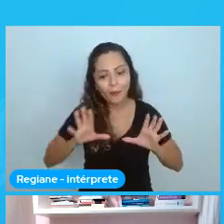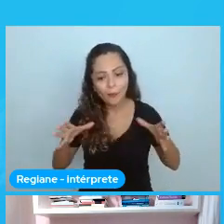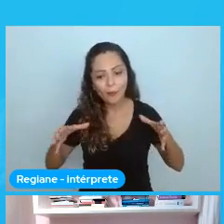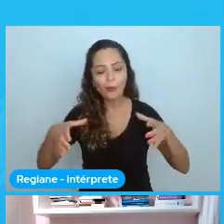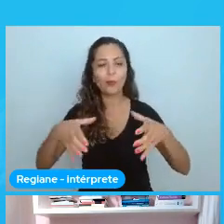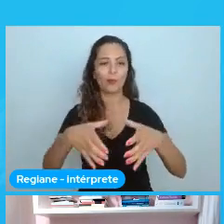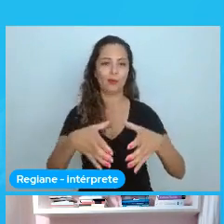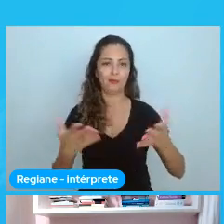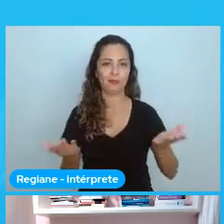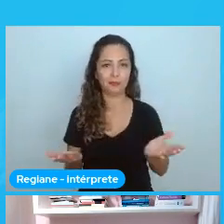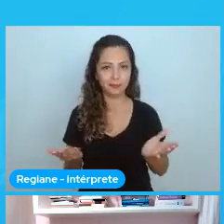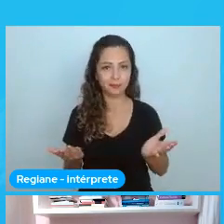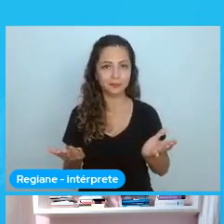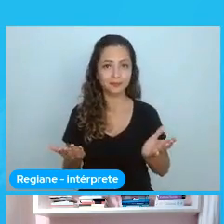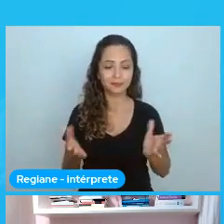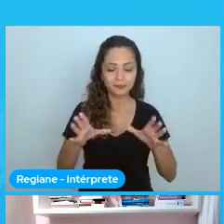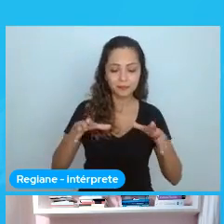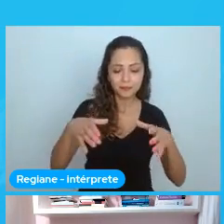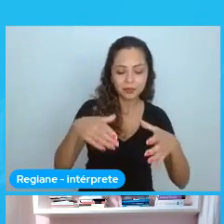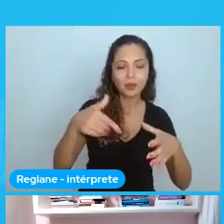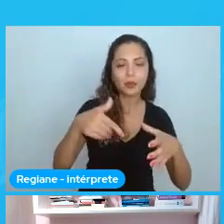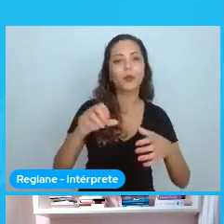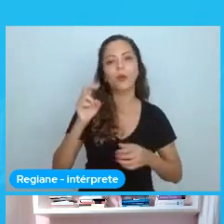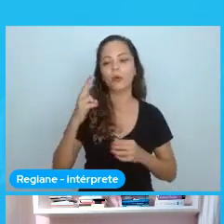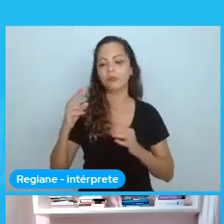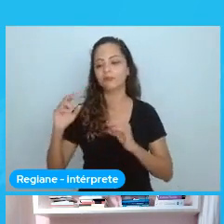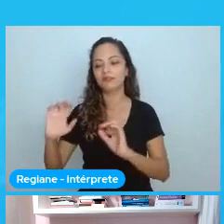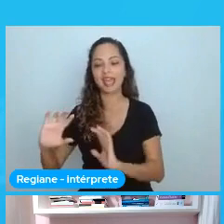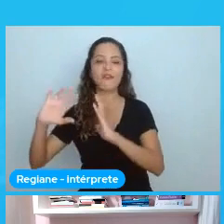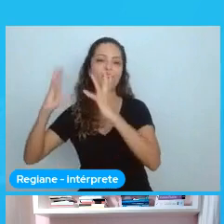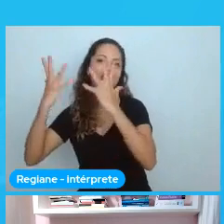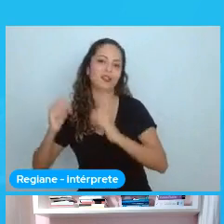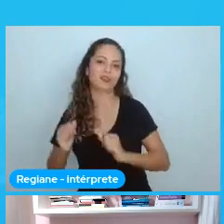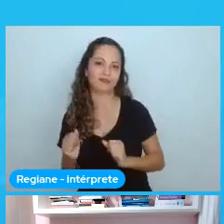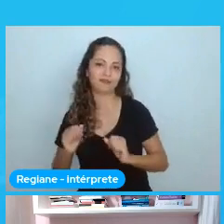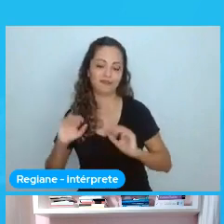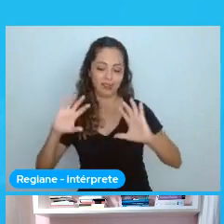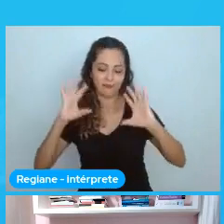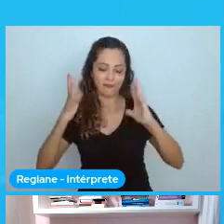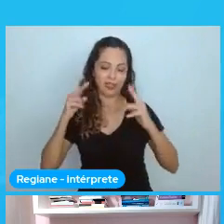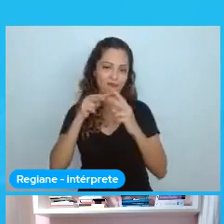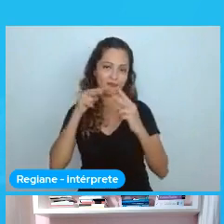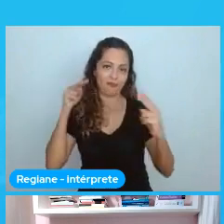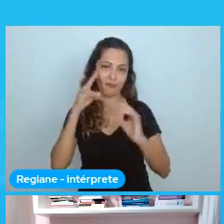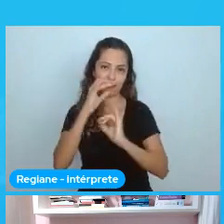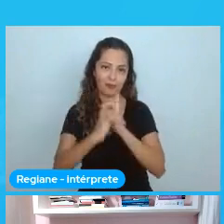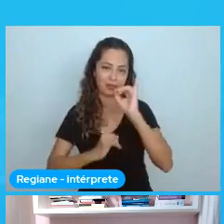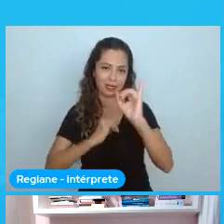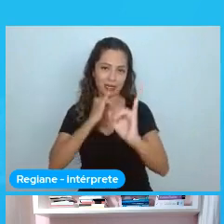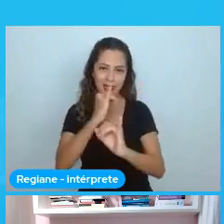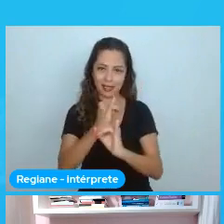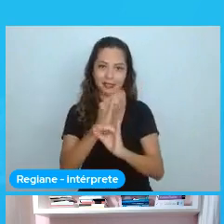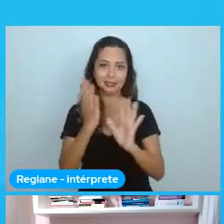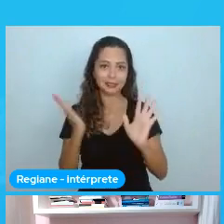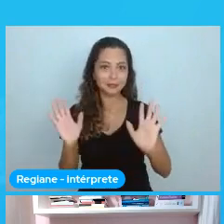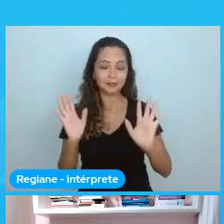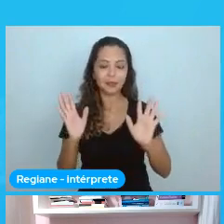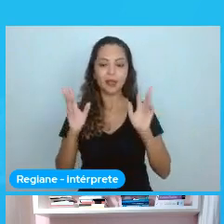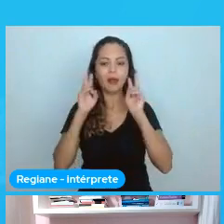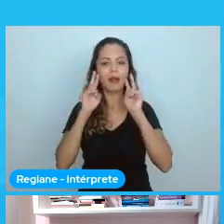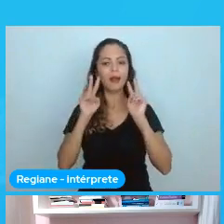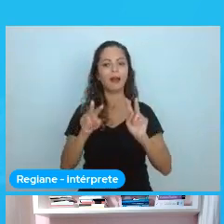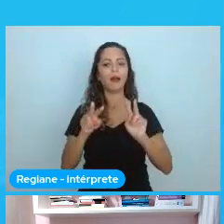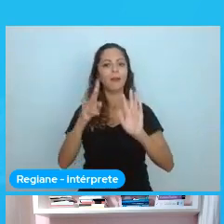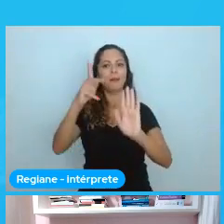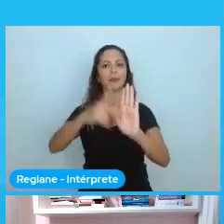aula. Ou que está dentro daquele evento. Ou que está online naquele evento. Olhe para a iniciativa e fale... Eu preciso trabalhar nela. Porque